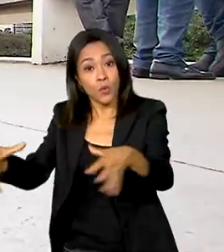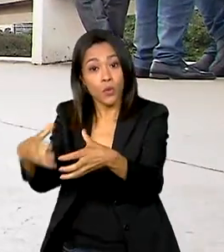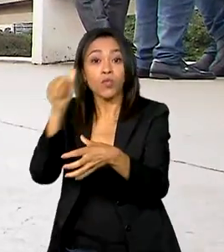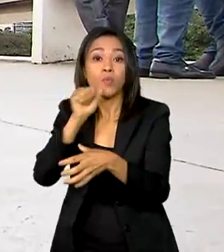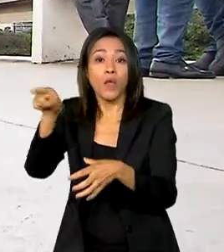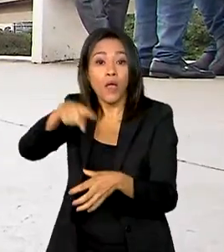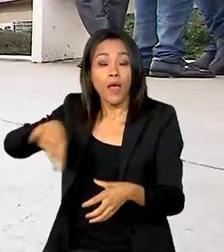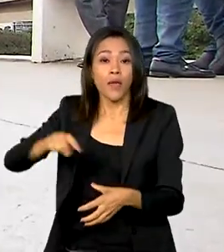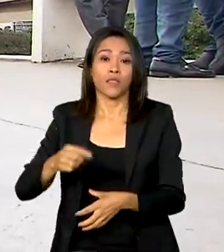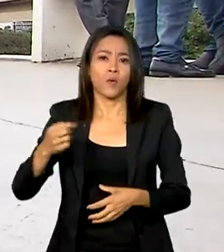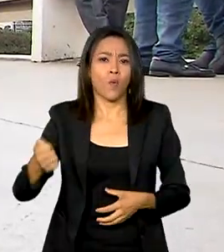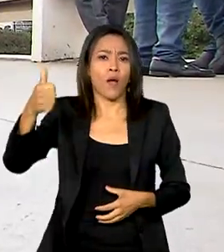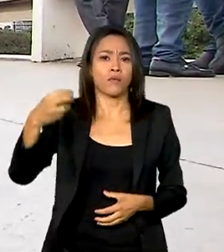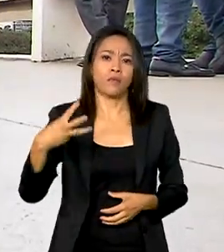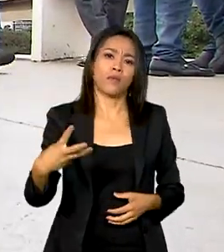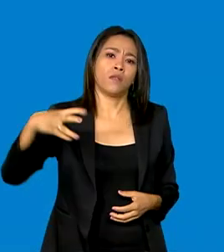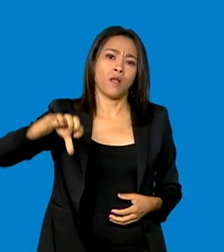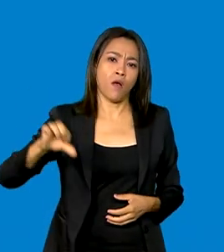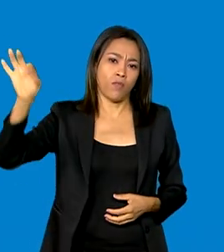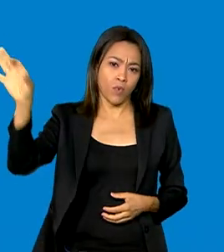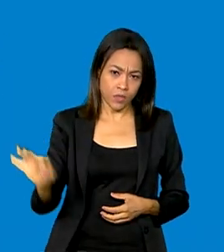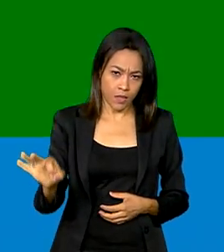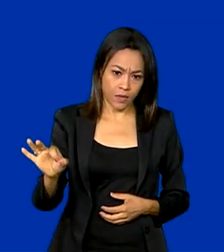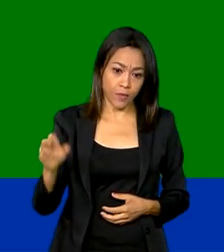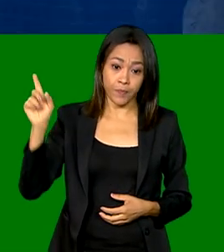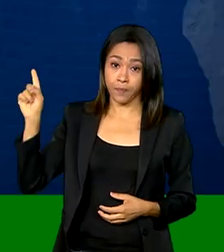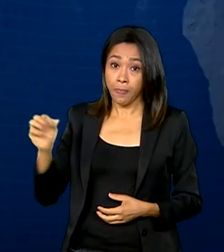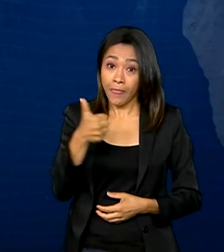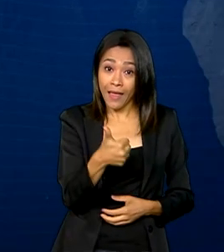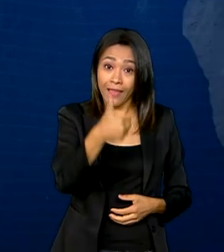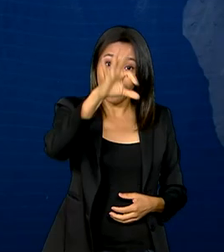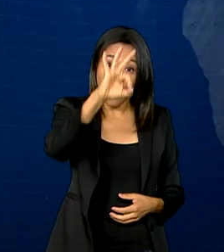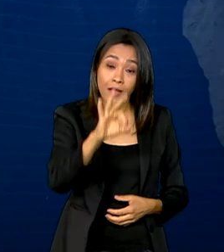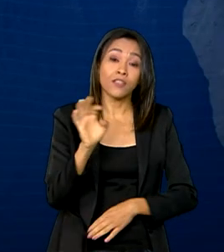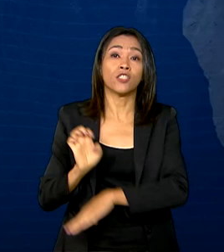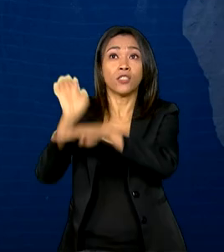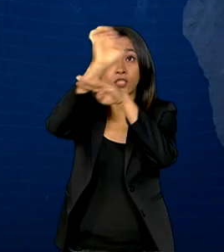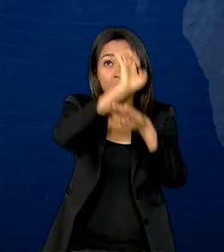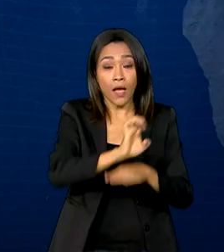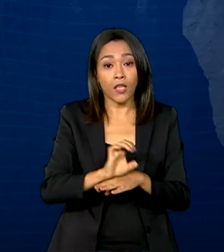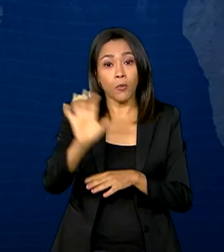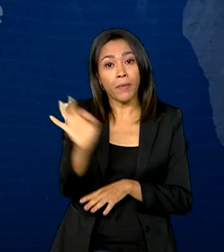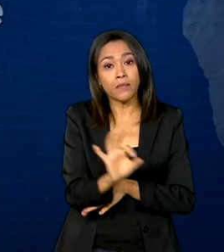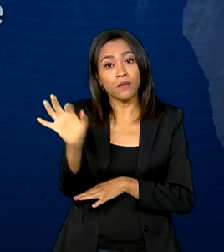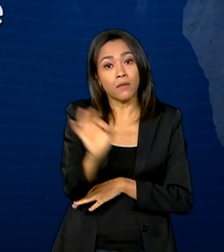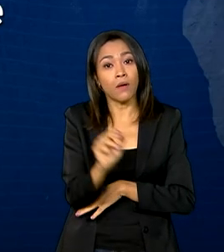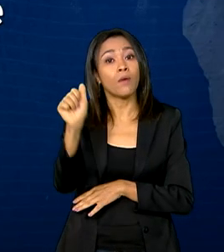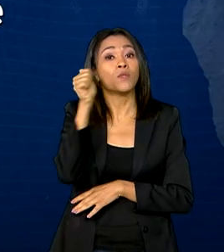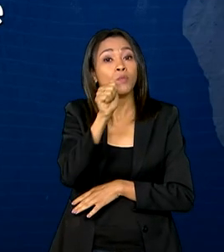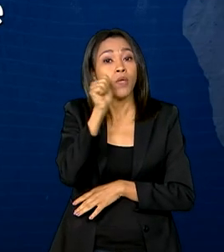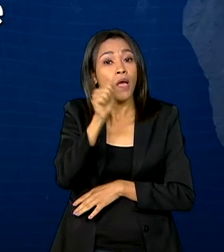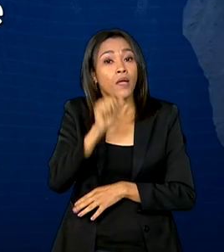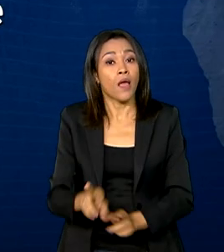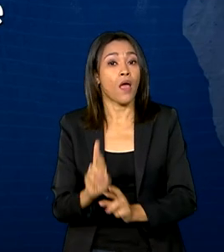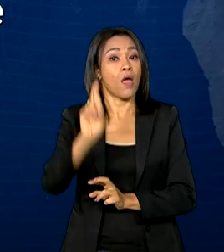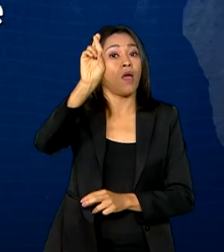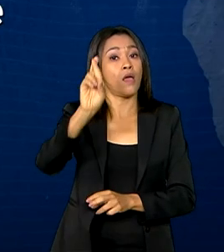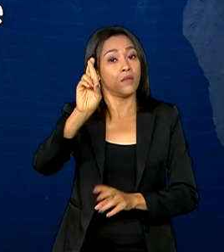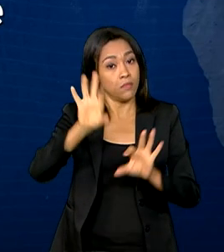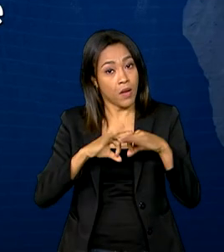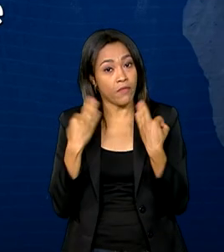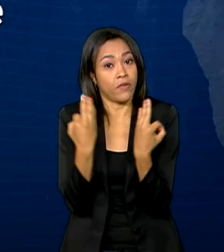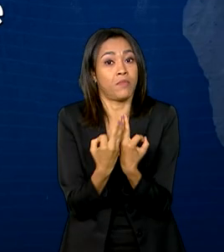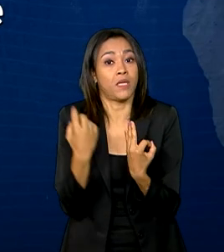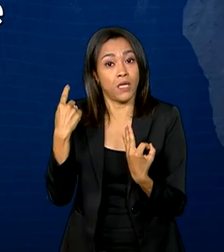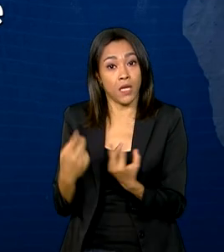quase 39%. Em 10 estados, o percentual de mulheres responsáveis pela unidade doméstica